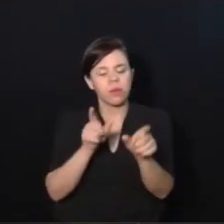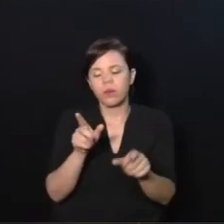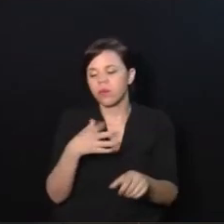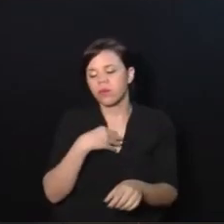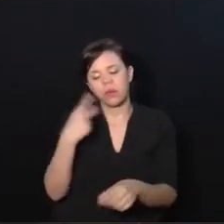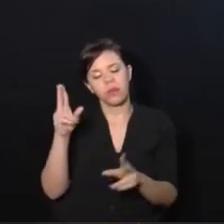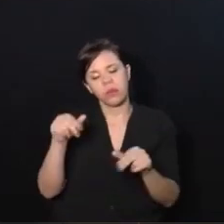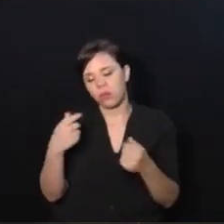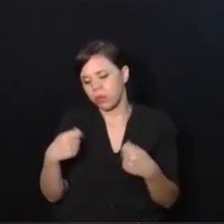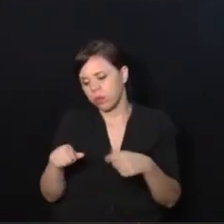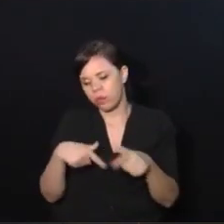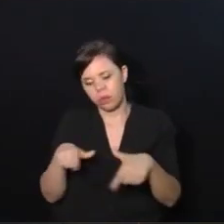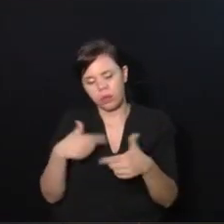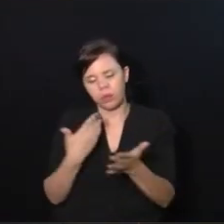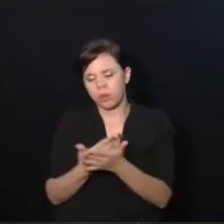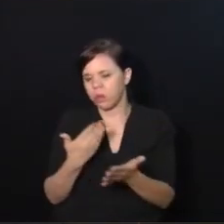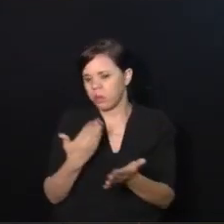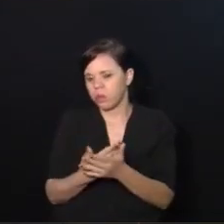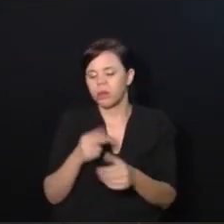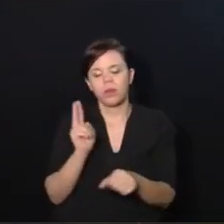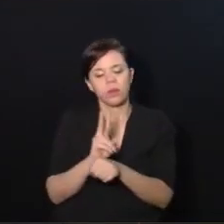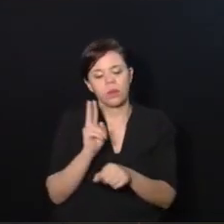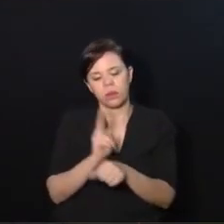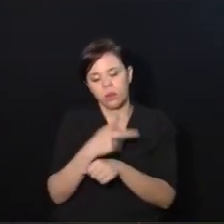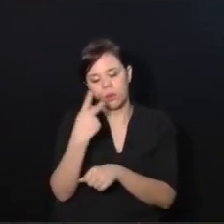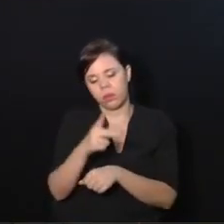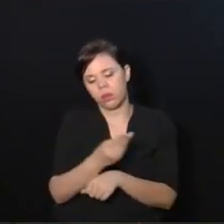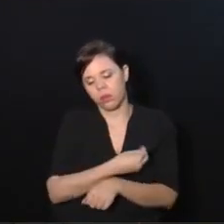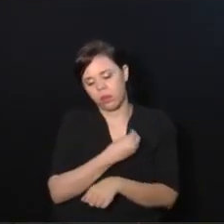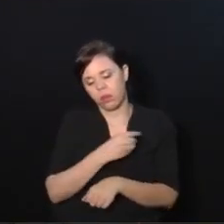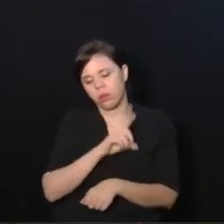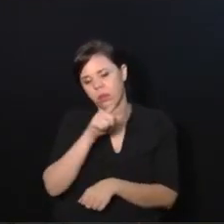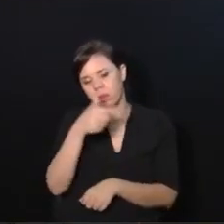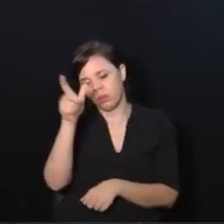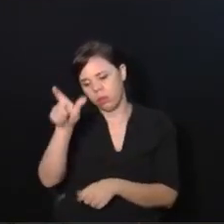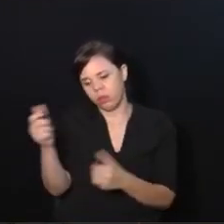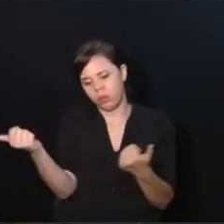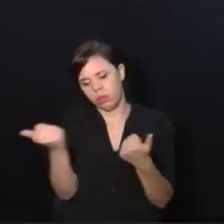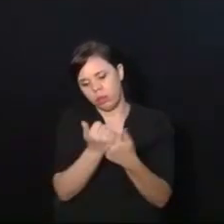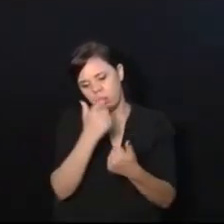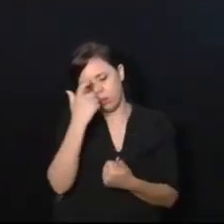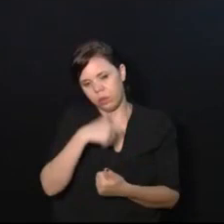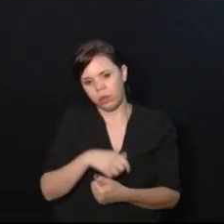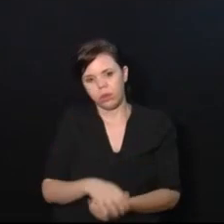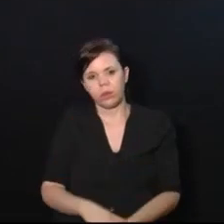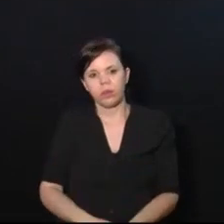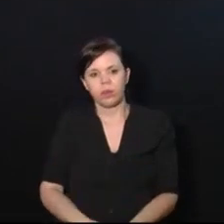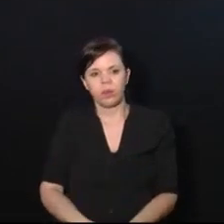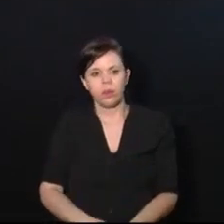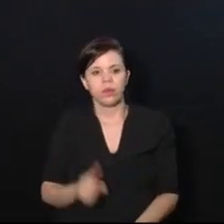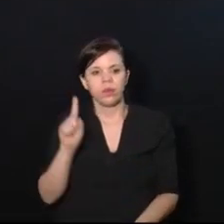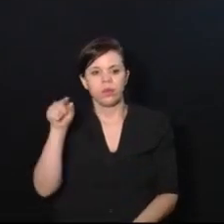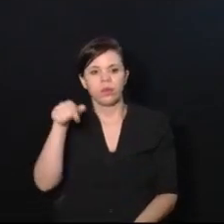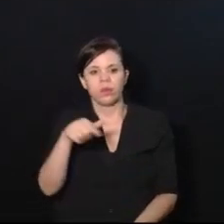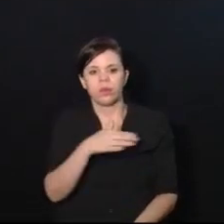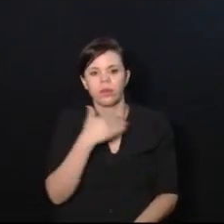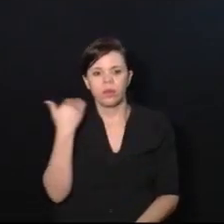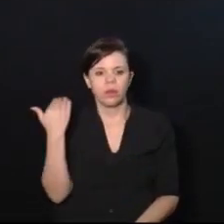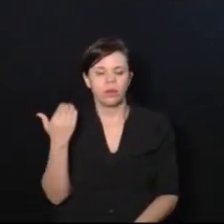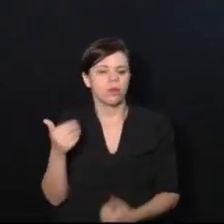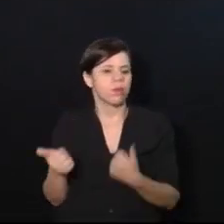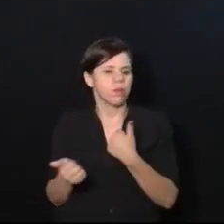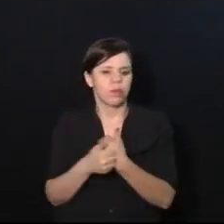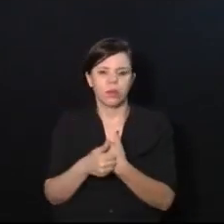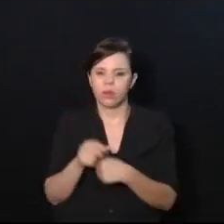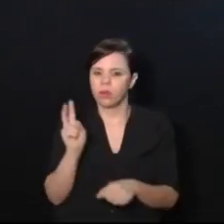precisar trabalhar, nunca vai precisar estudar, porque eu vou cuidar dele enquanto eu estiver vivo e depois alguém vai cuidar dele por mim. O dia que você morrer, você não está mais perto para